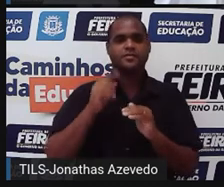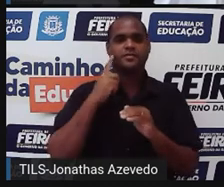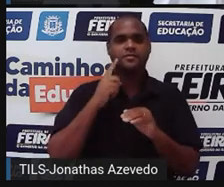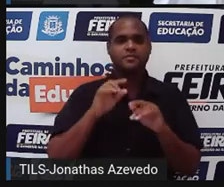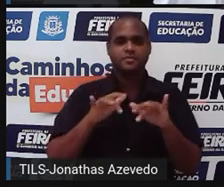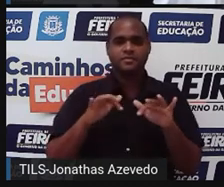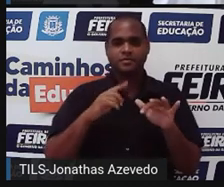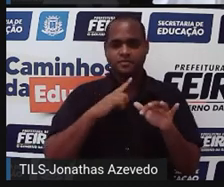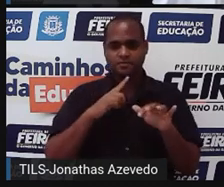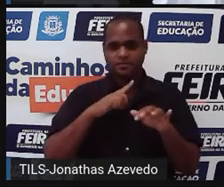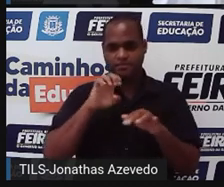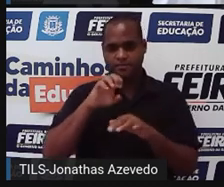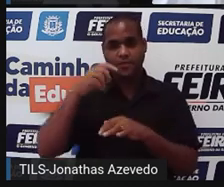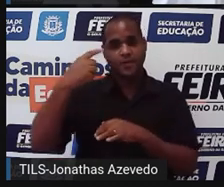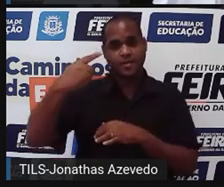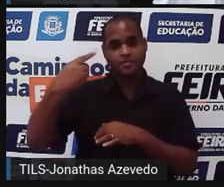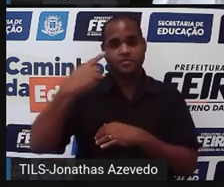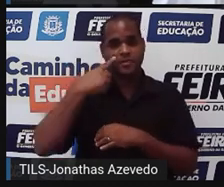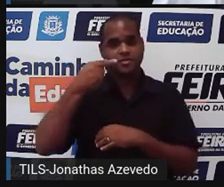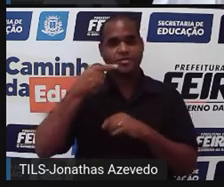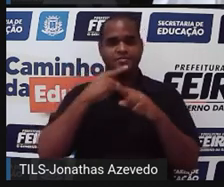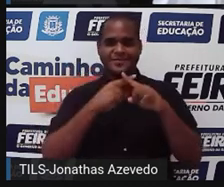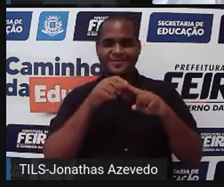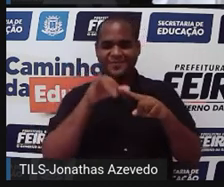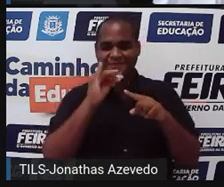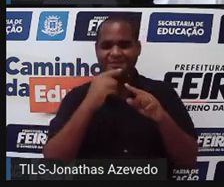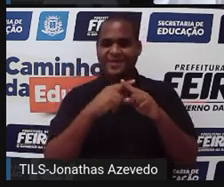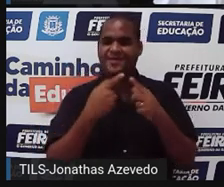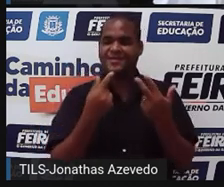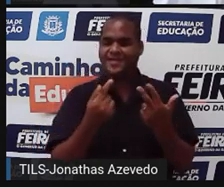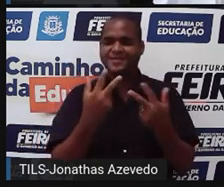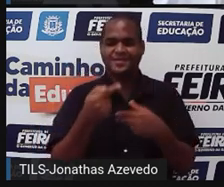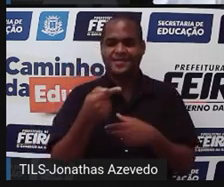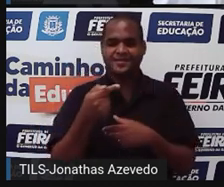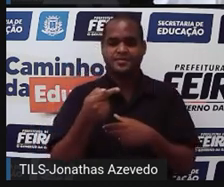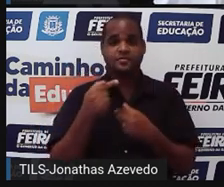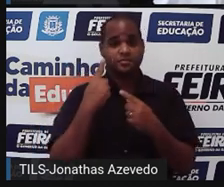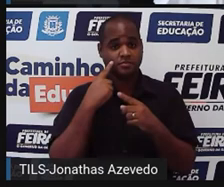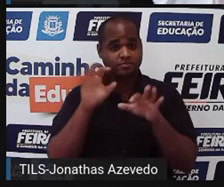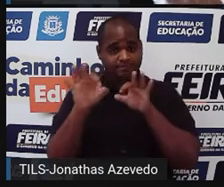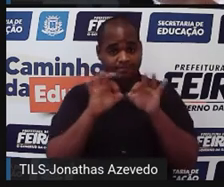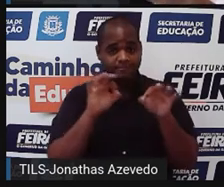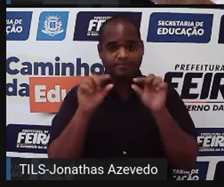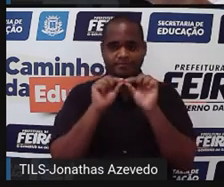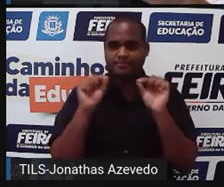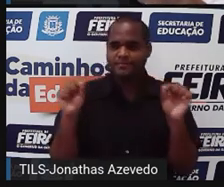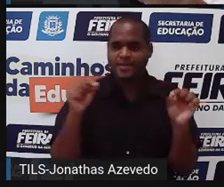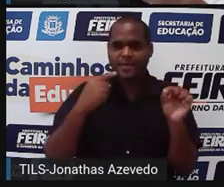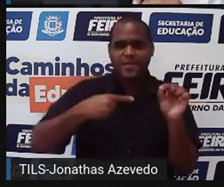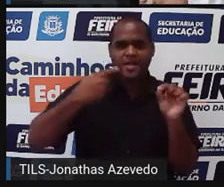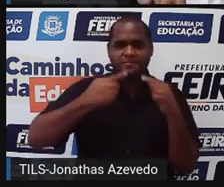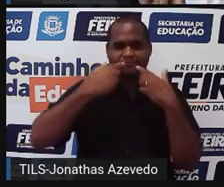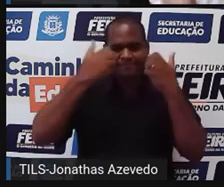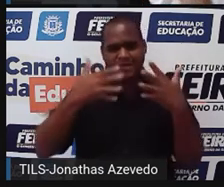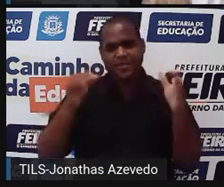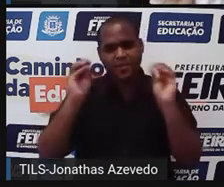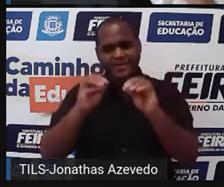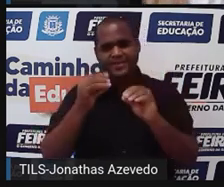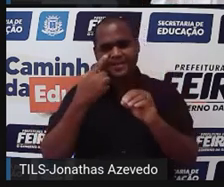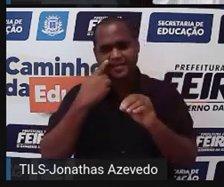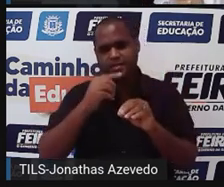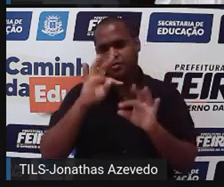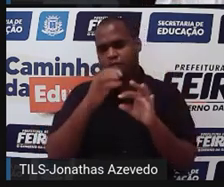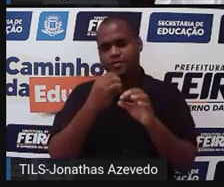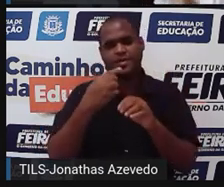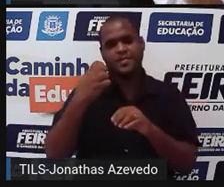a equação x mais y é igual a 7 e aí constrói uma reta. o primeiro ponto aqui. Toda